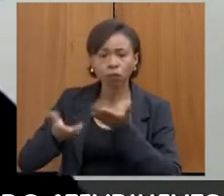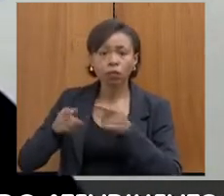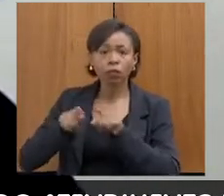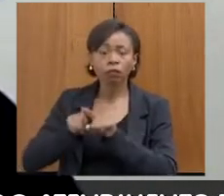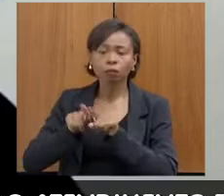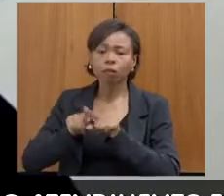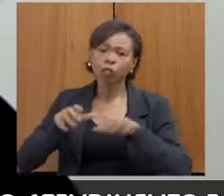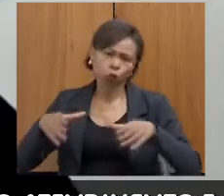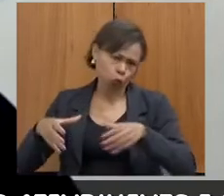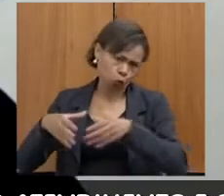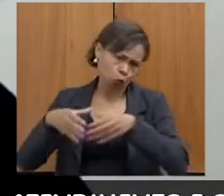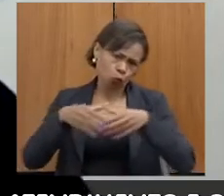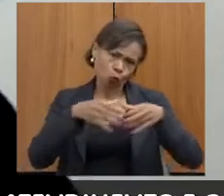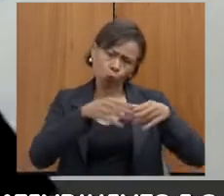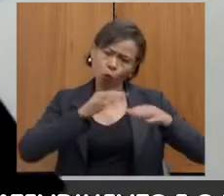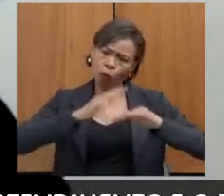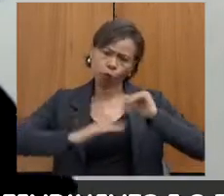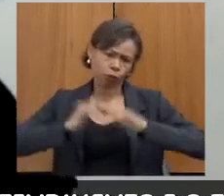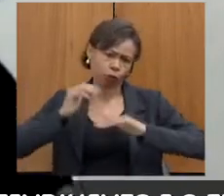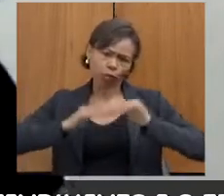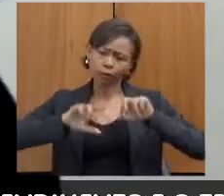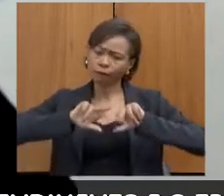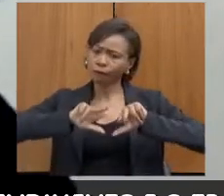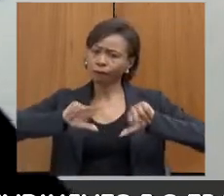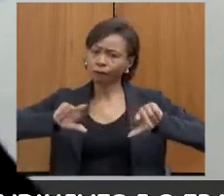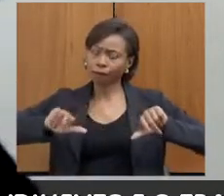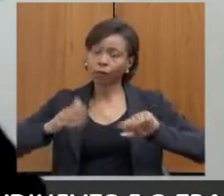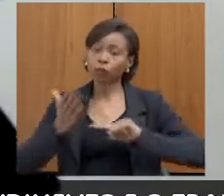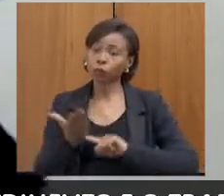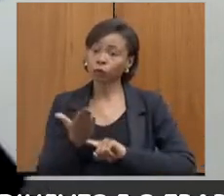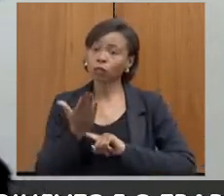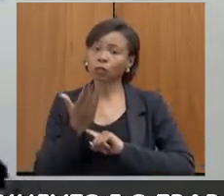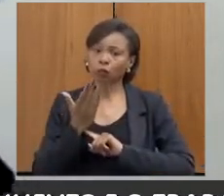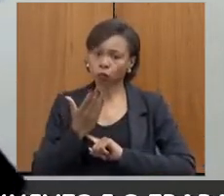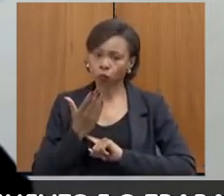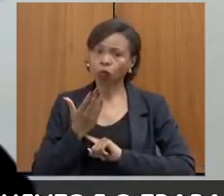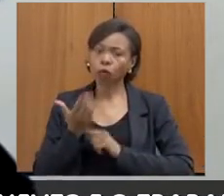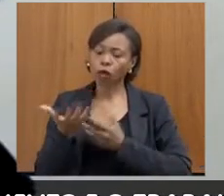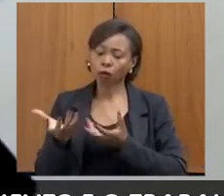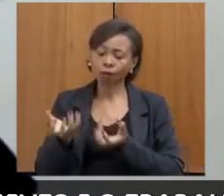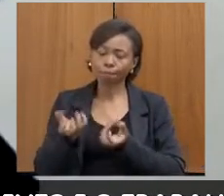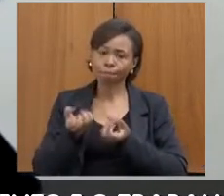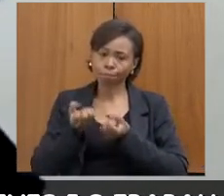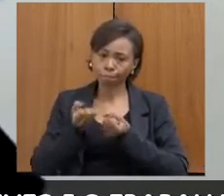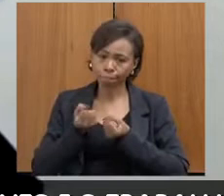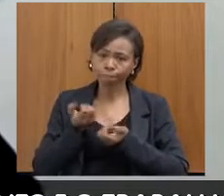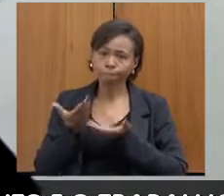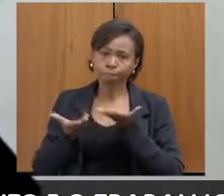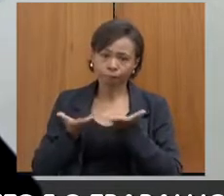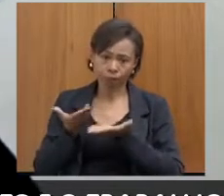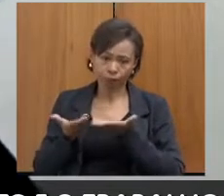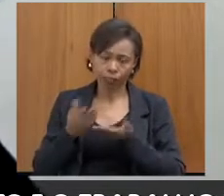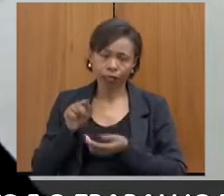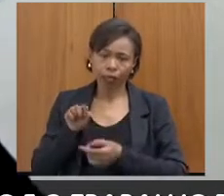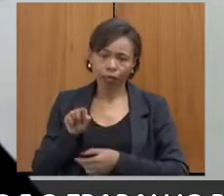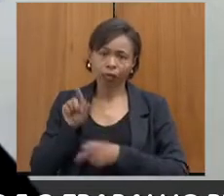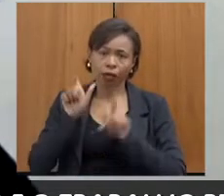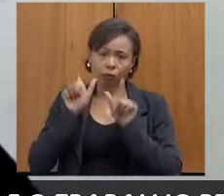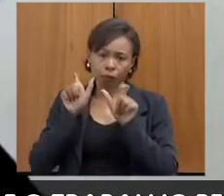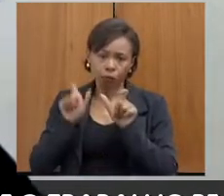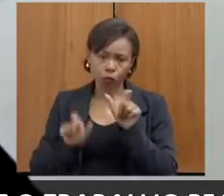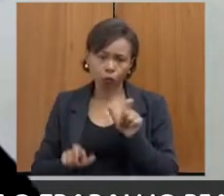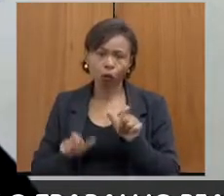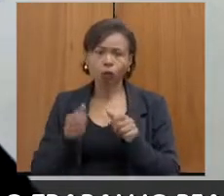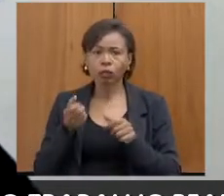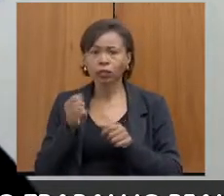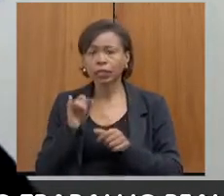uma equipe multidisciplinar que nos ajuda no acolhimento da vítima, atirar os pertences da vítima de